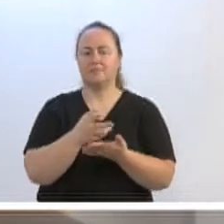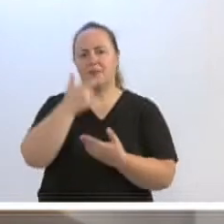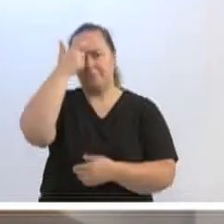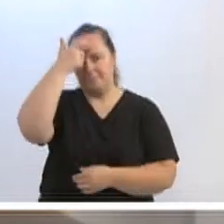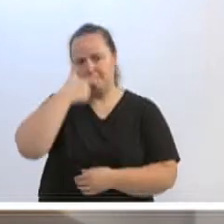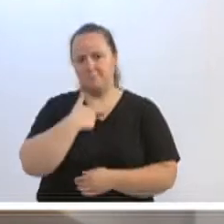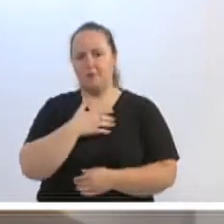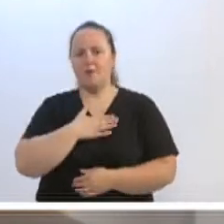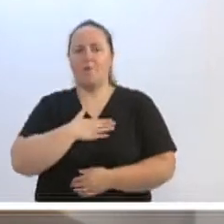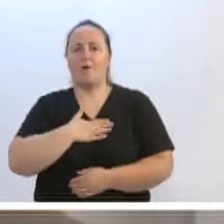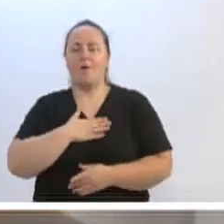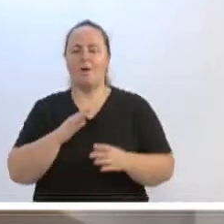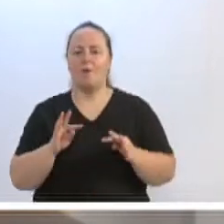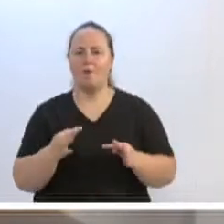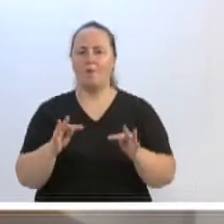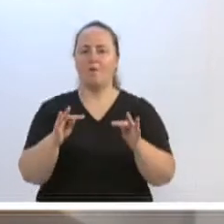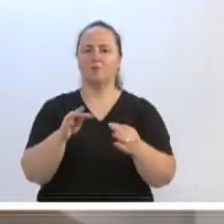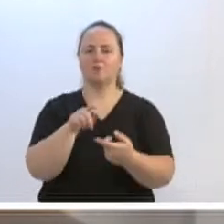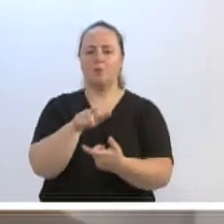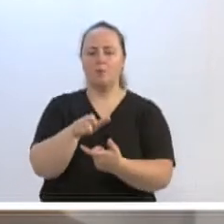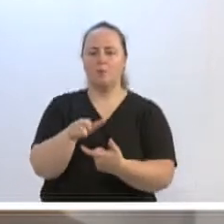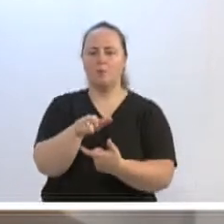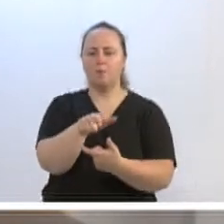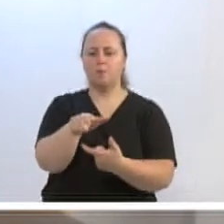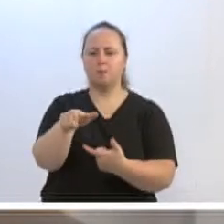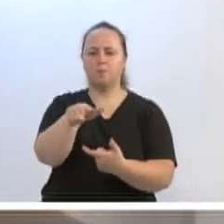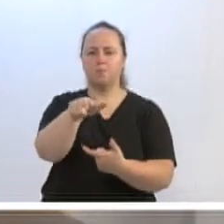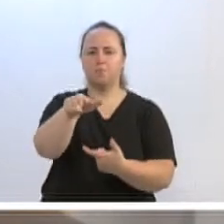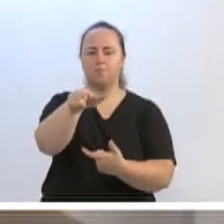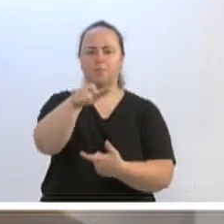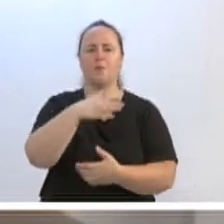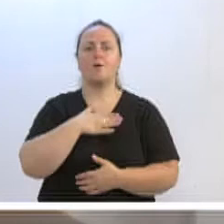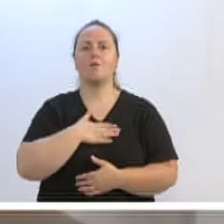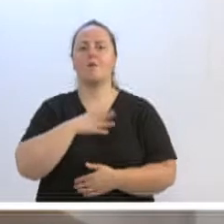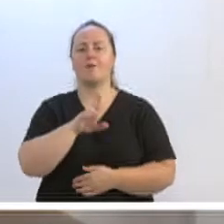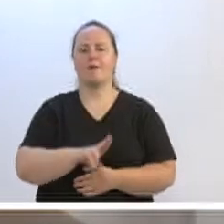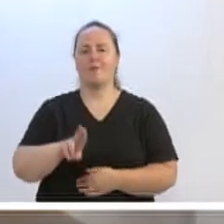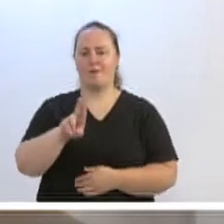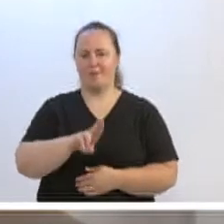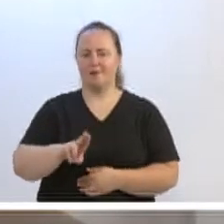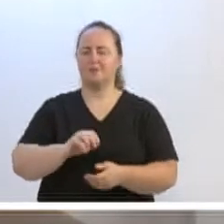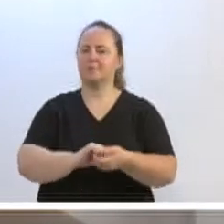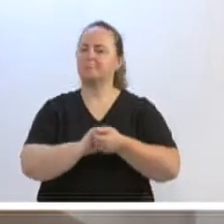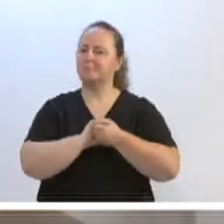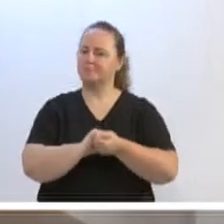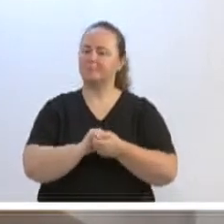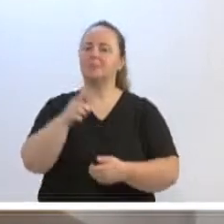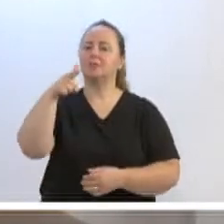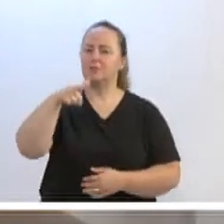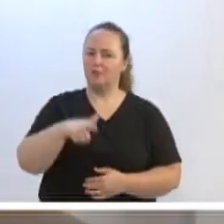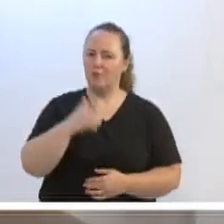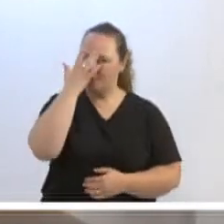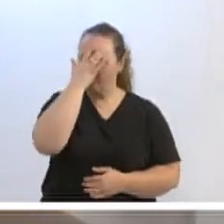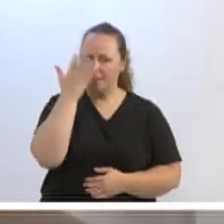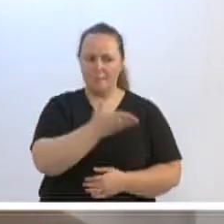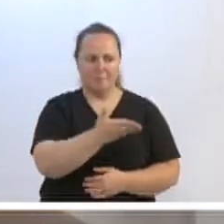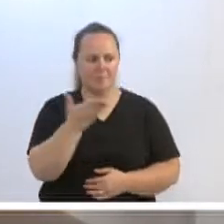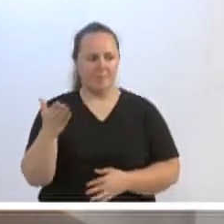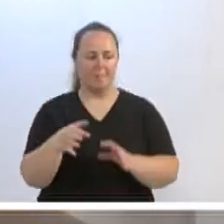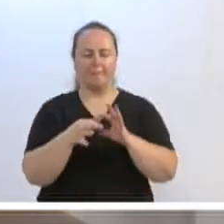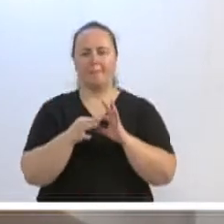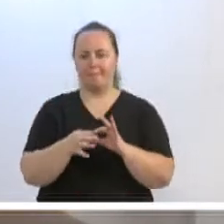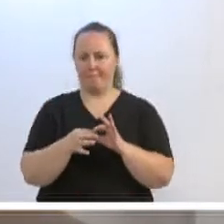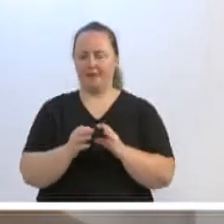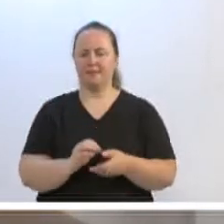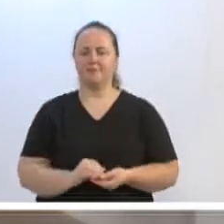ligado à tecnologia, área do drone, fico muito feliz de poder estar utilizando esses equipamentos, e parabenizo mais uma vez a todos os envolvidos. Nessa mesma